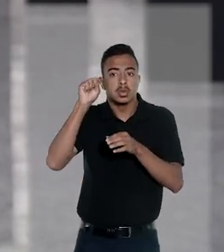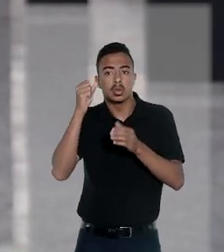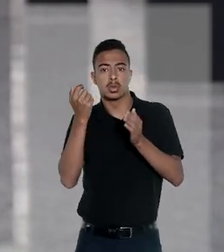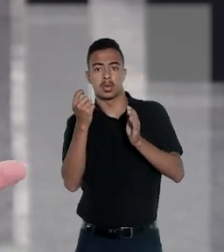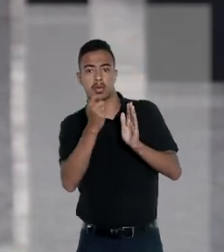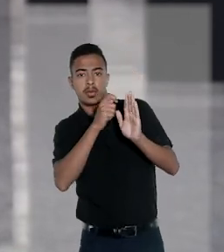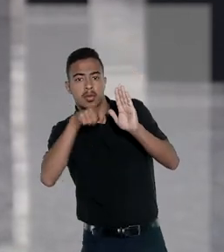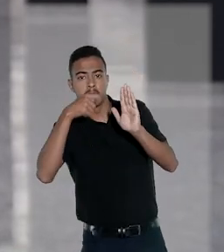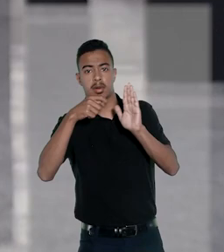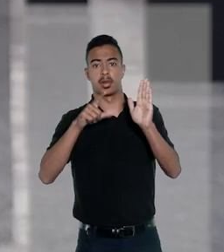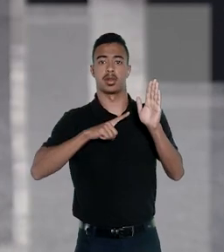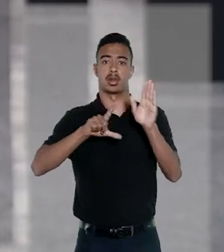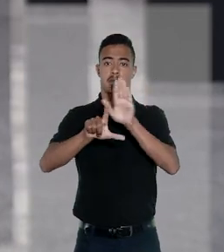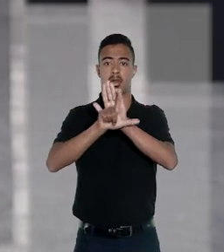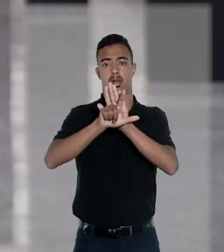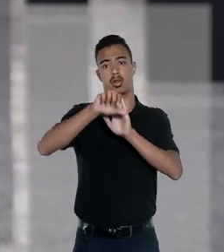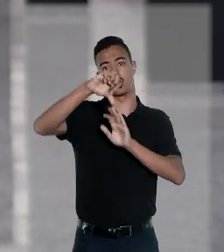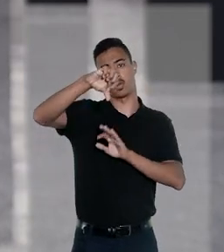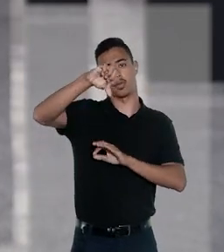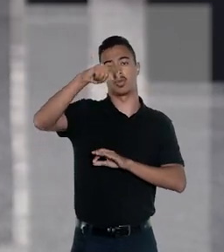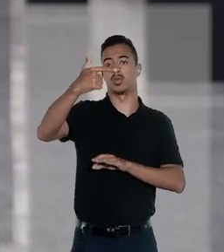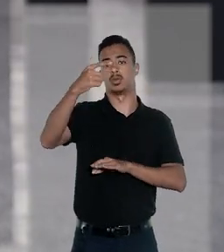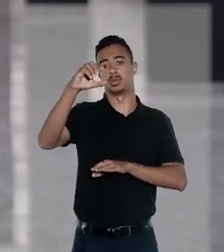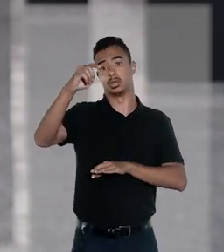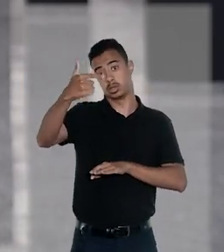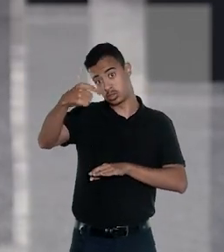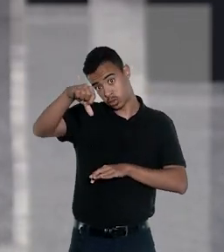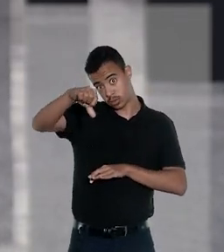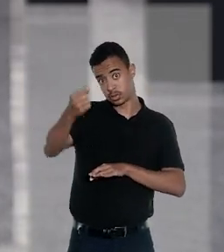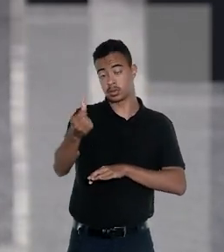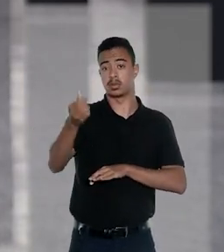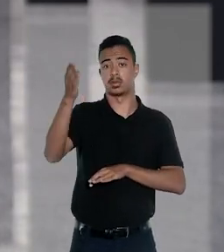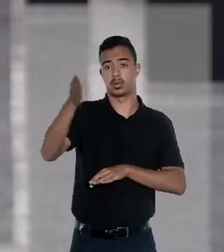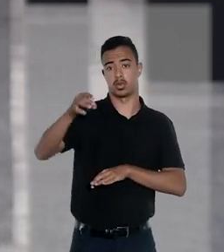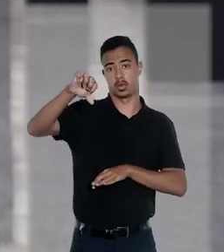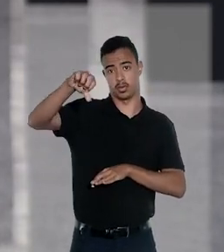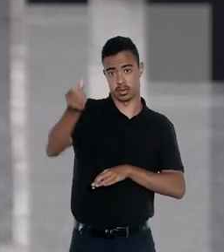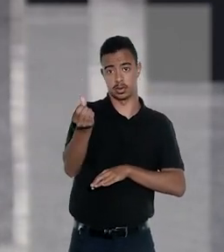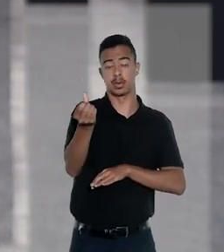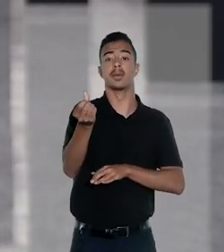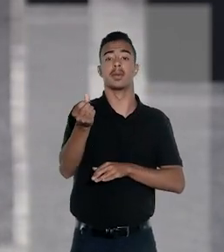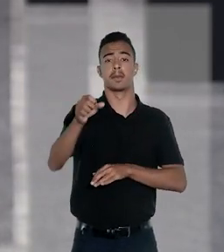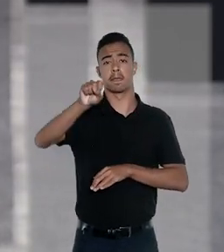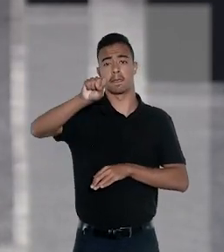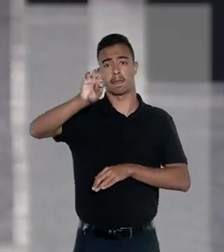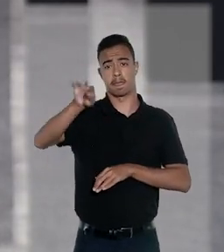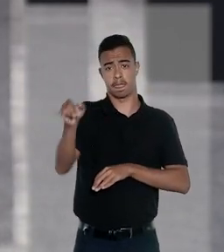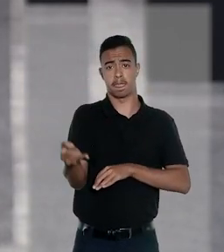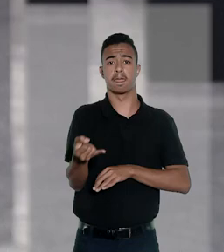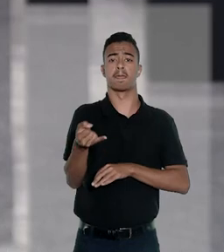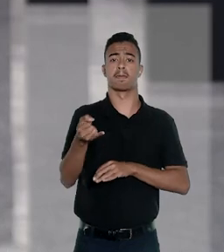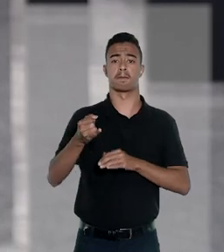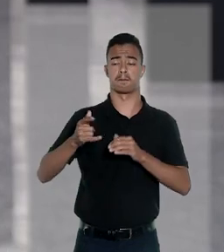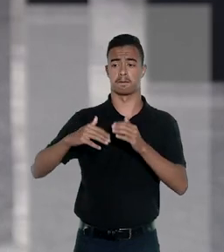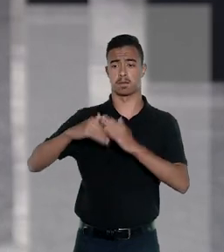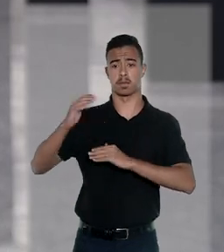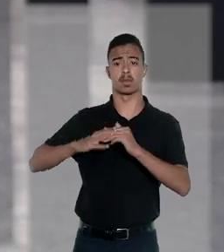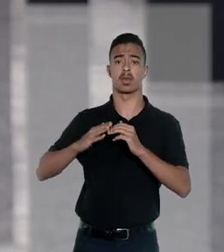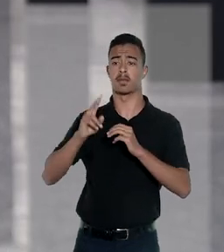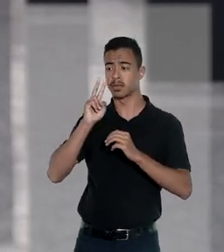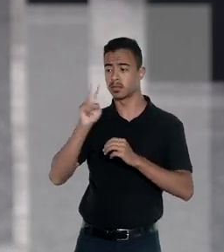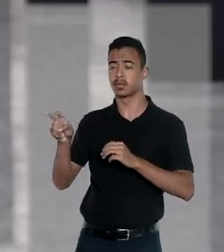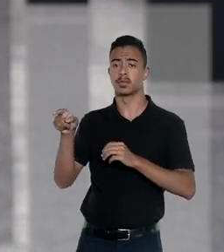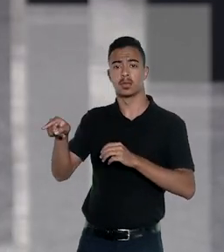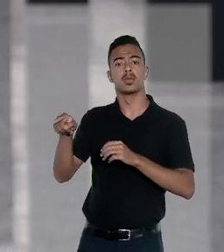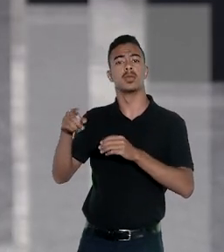ambiental, delito tipificado na Lei 9.296, de 1996. Ao STJ, as duas profissionais